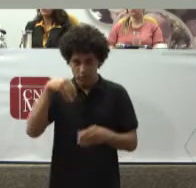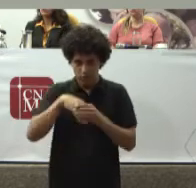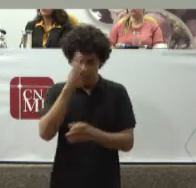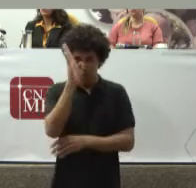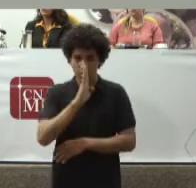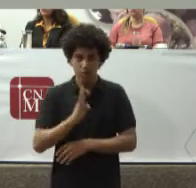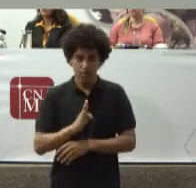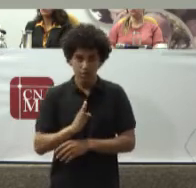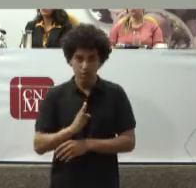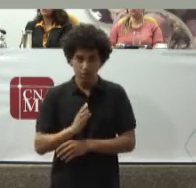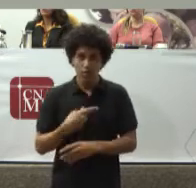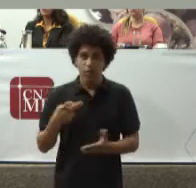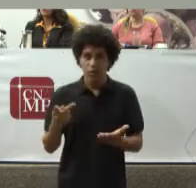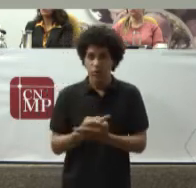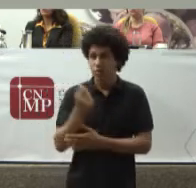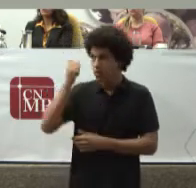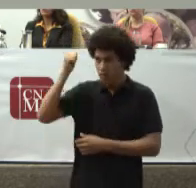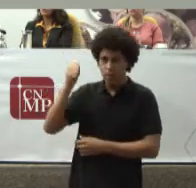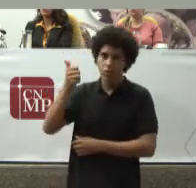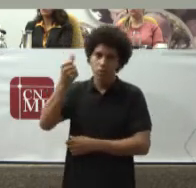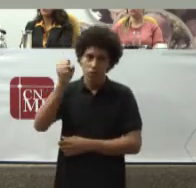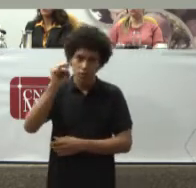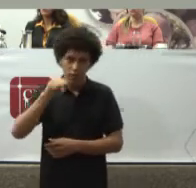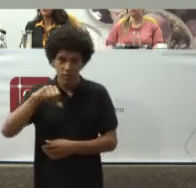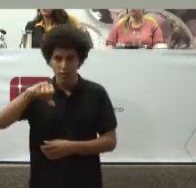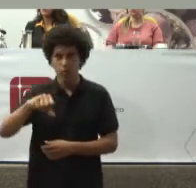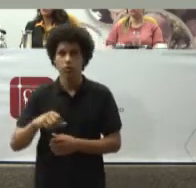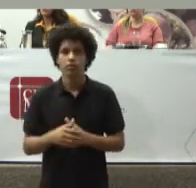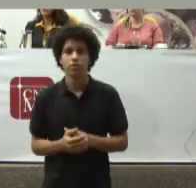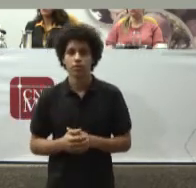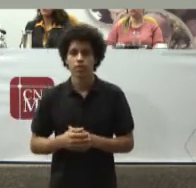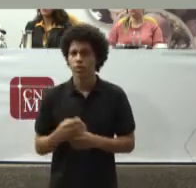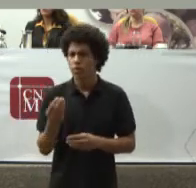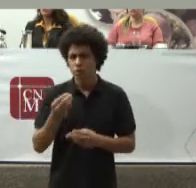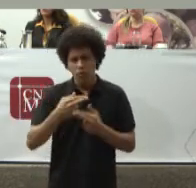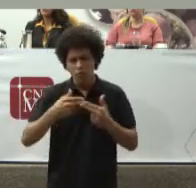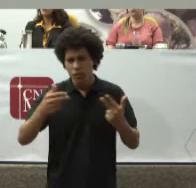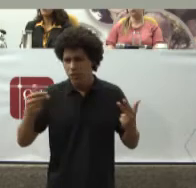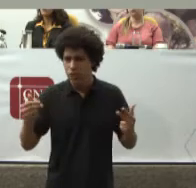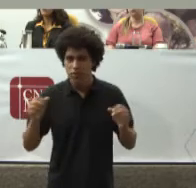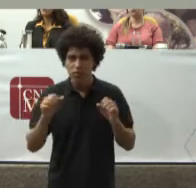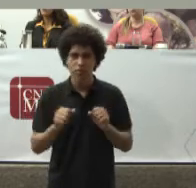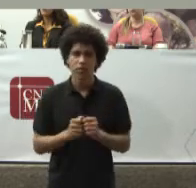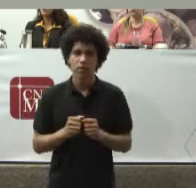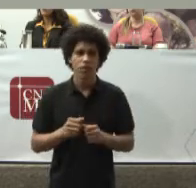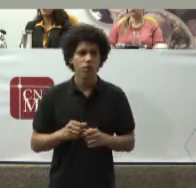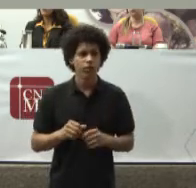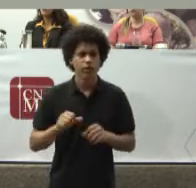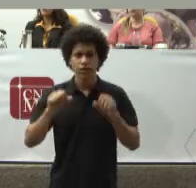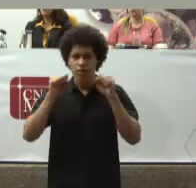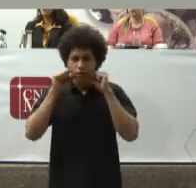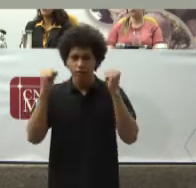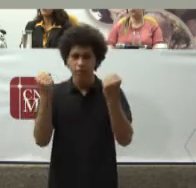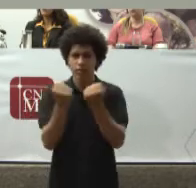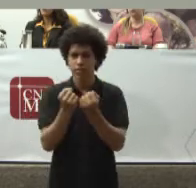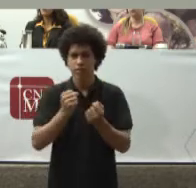constituição De 88 Inúmeras conferências Nacionais De saúde E várias delas